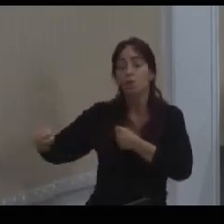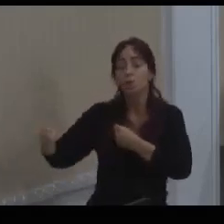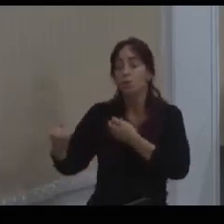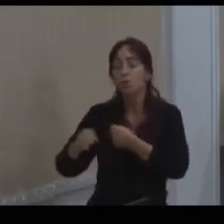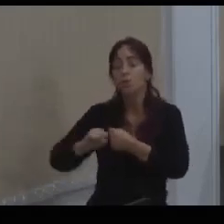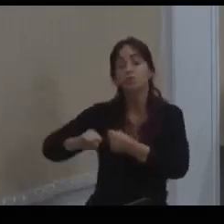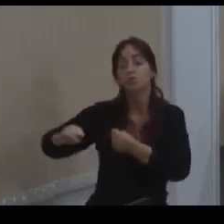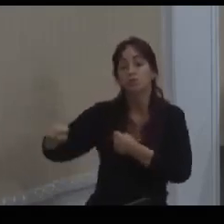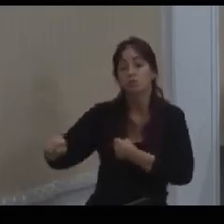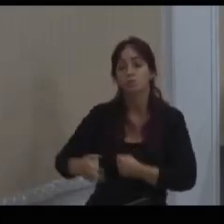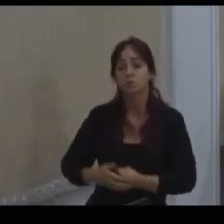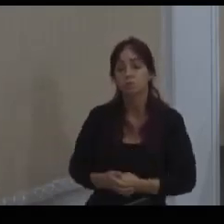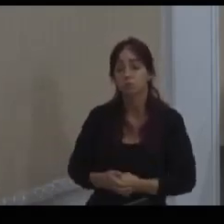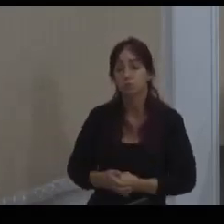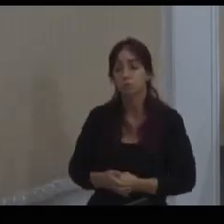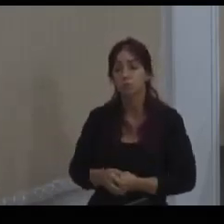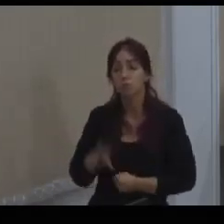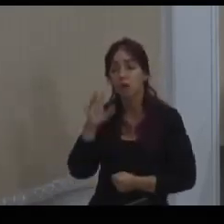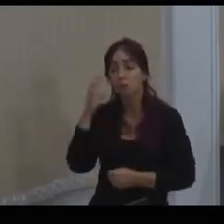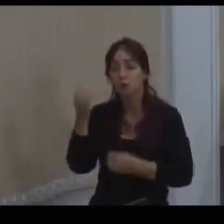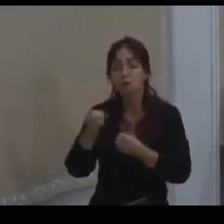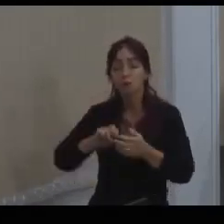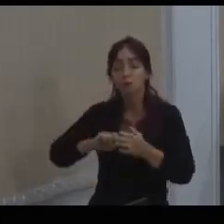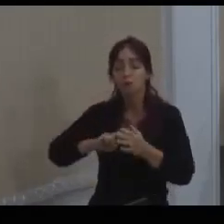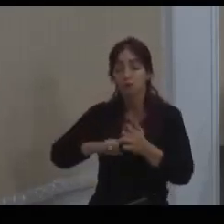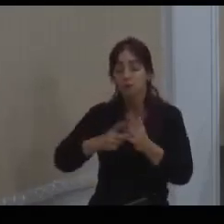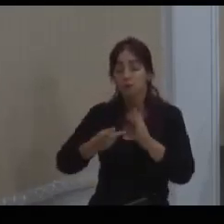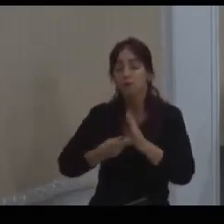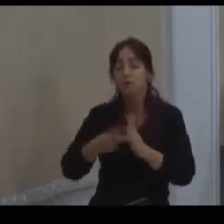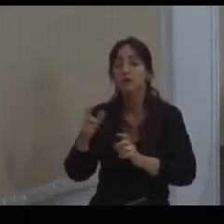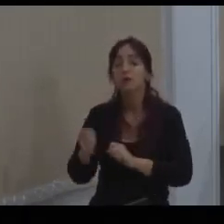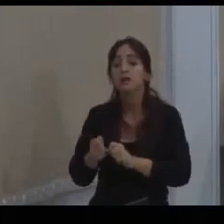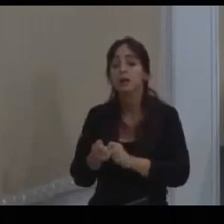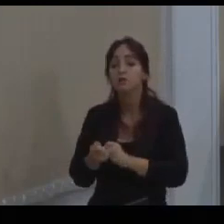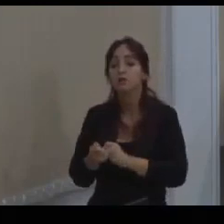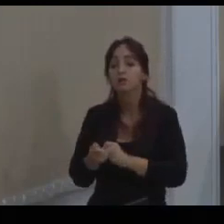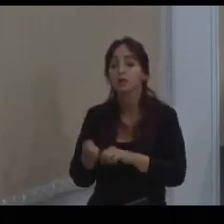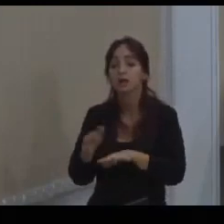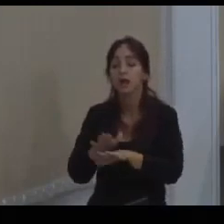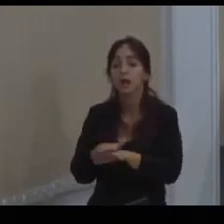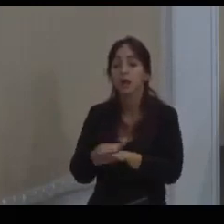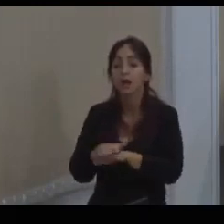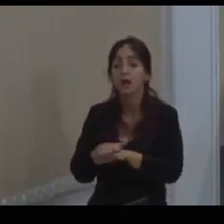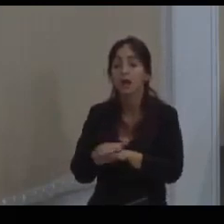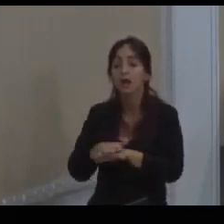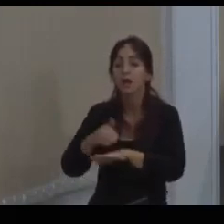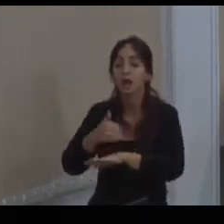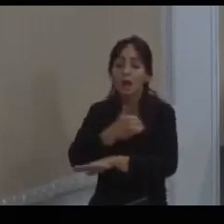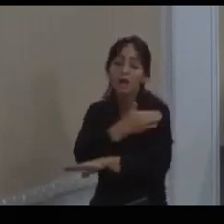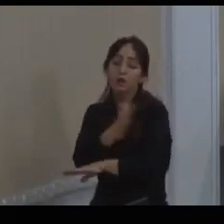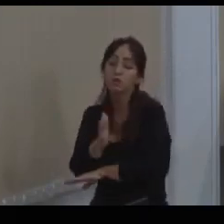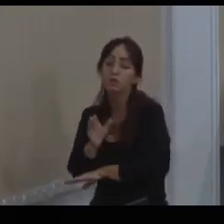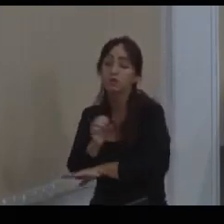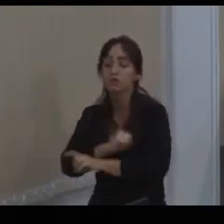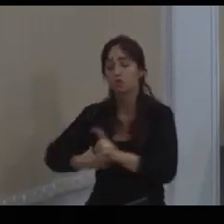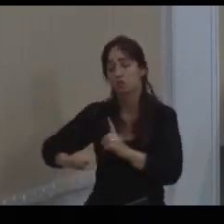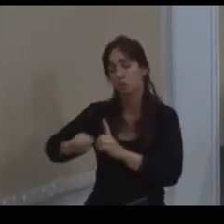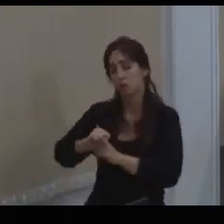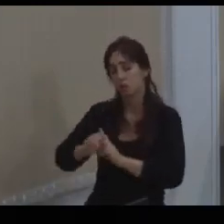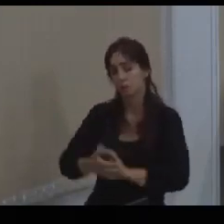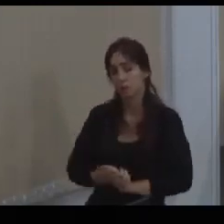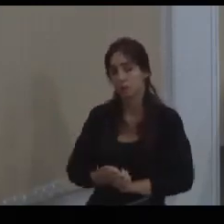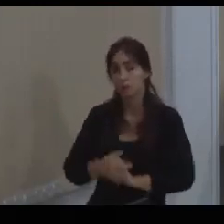densidade. Imagina o que significa em termos de exclusão social isso. Vinte por cento da